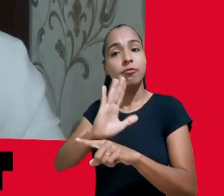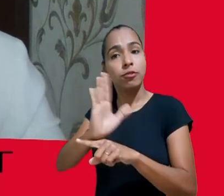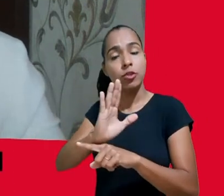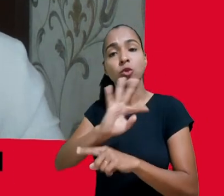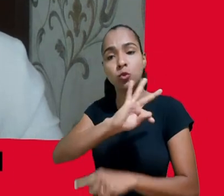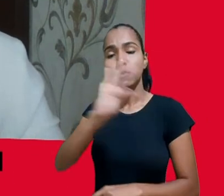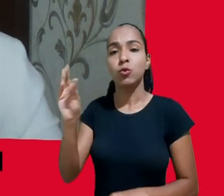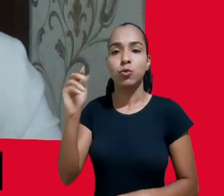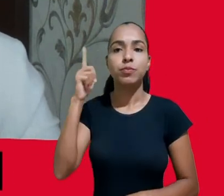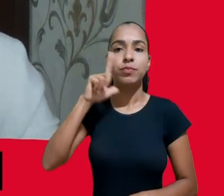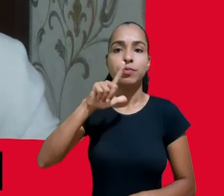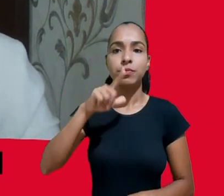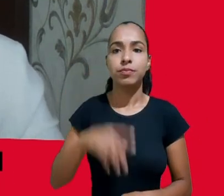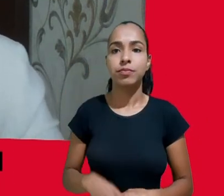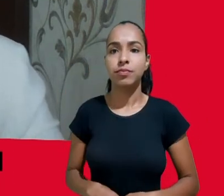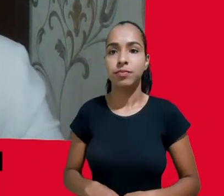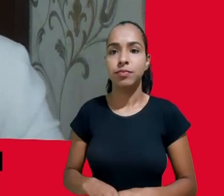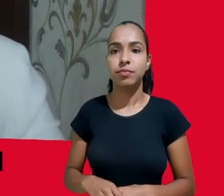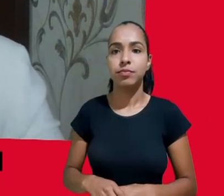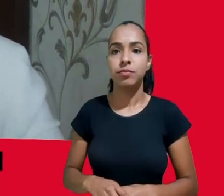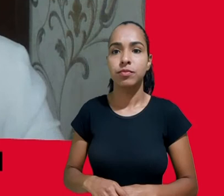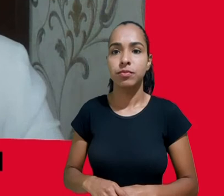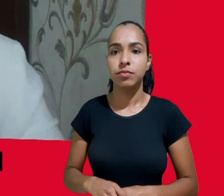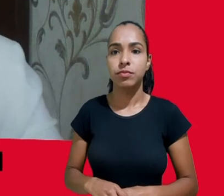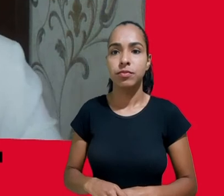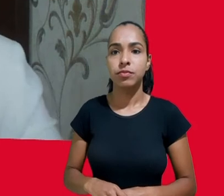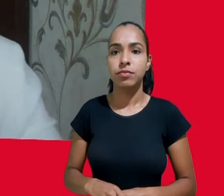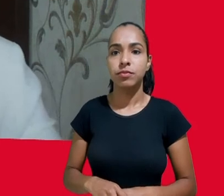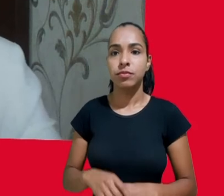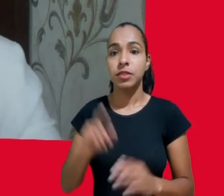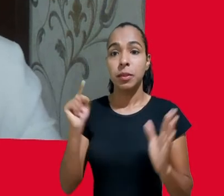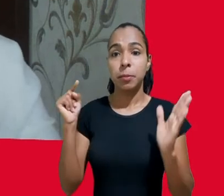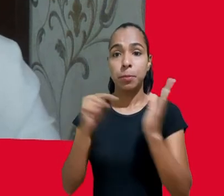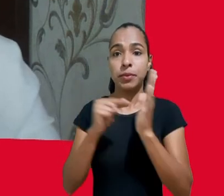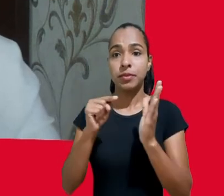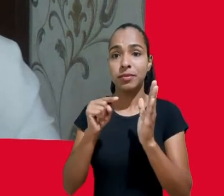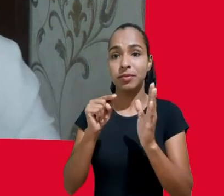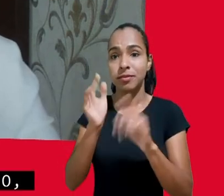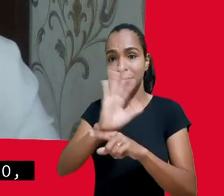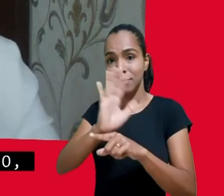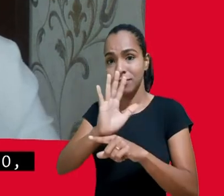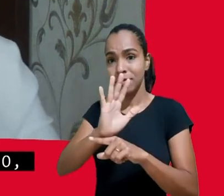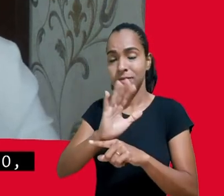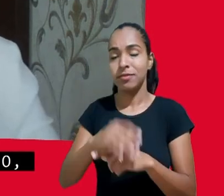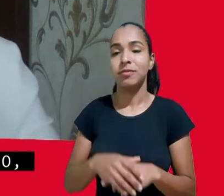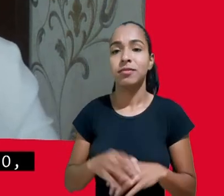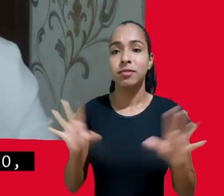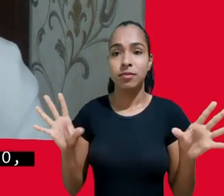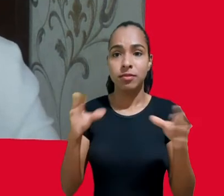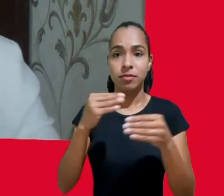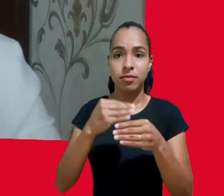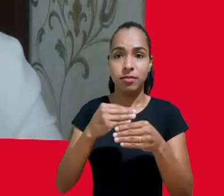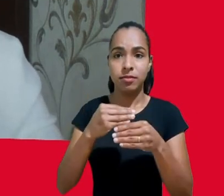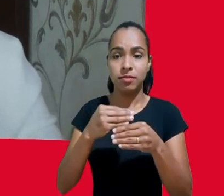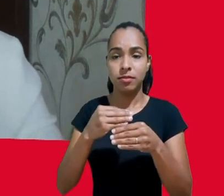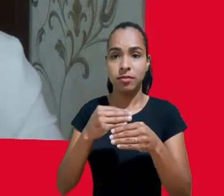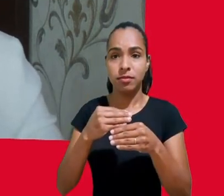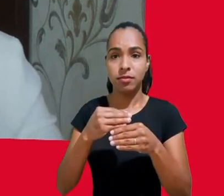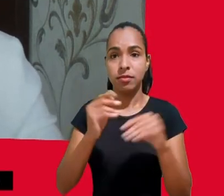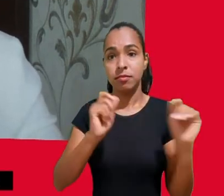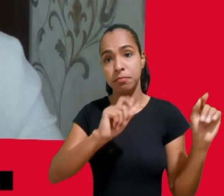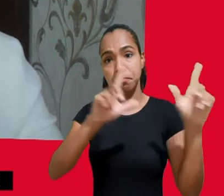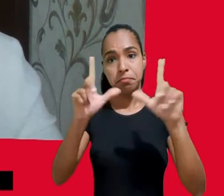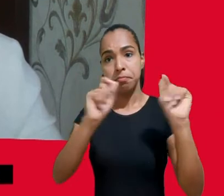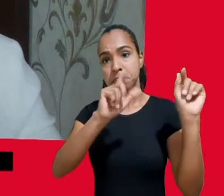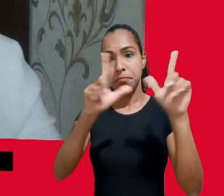antes de darmos o play no vídeo eu vou fazer uma breve autodescrição nós veremos uma sequência de depoimentos em vídeo de